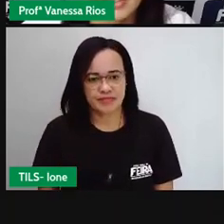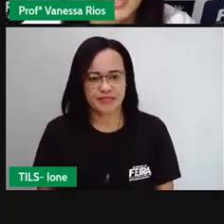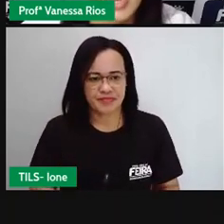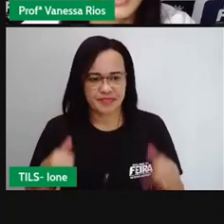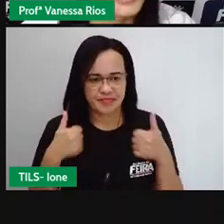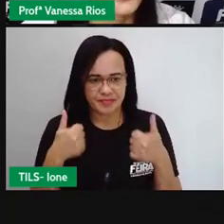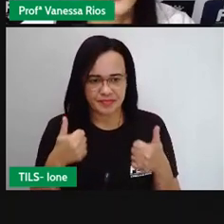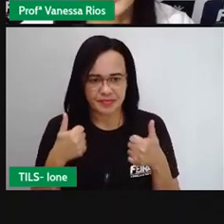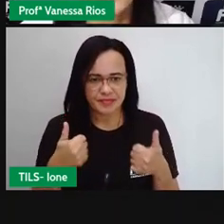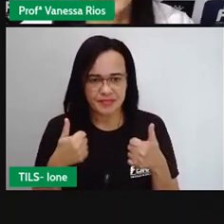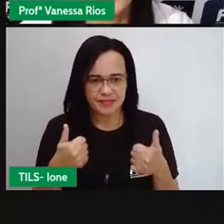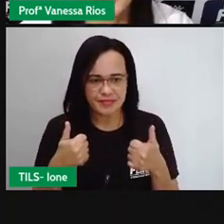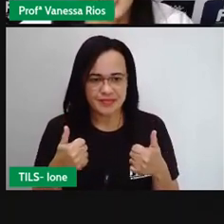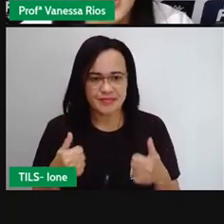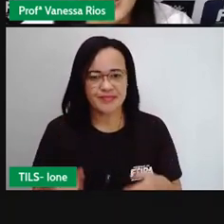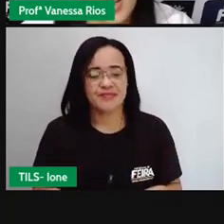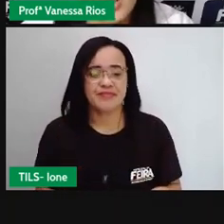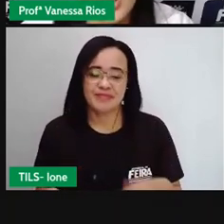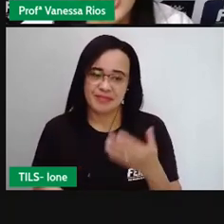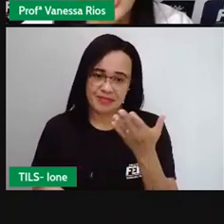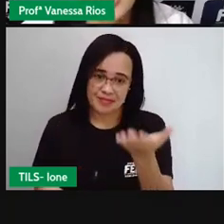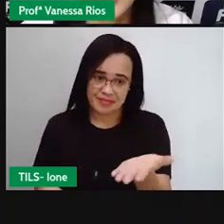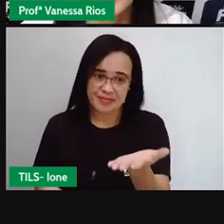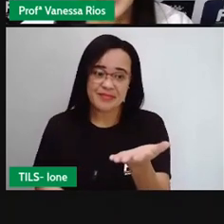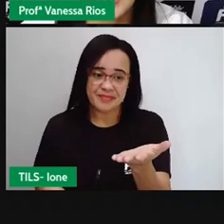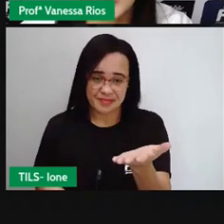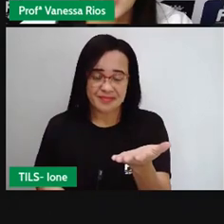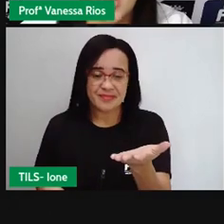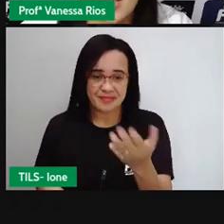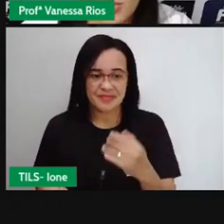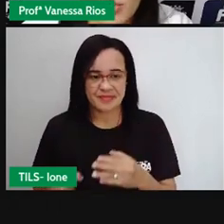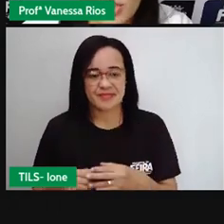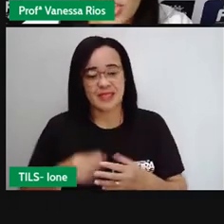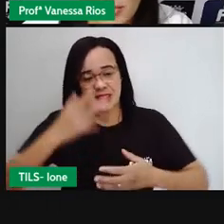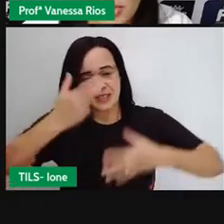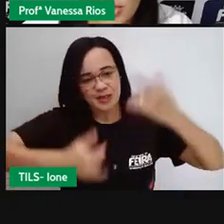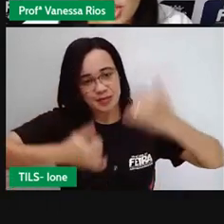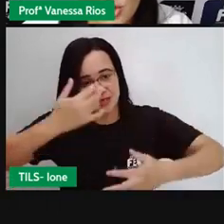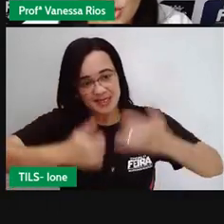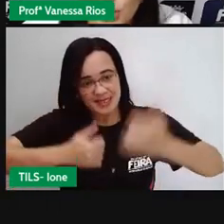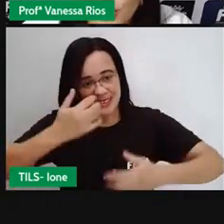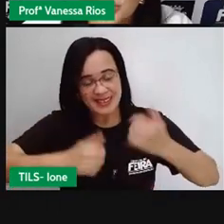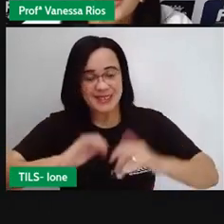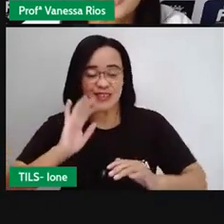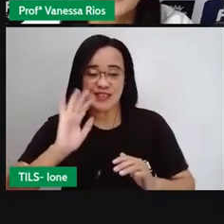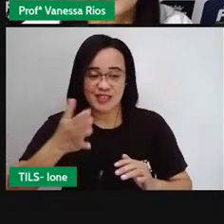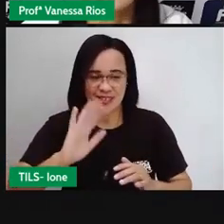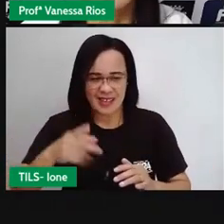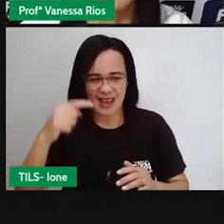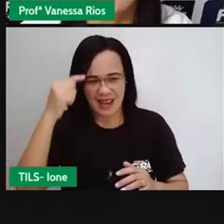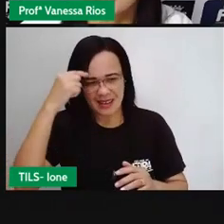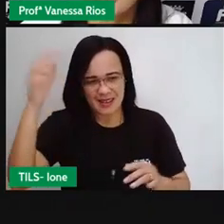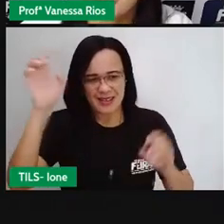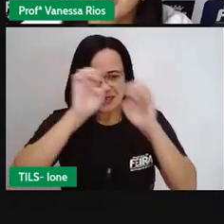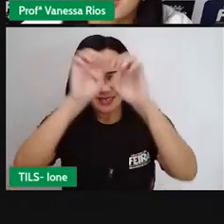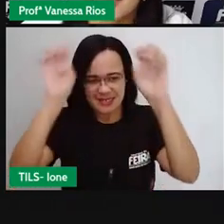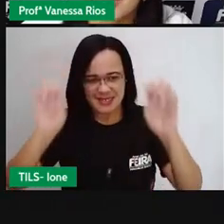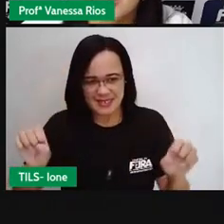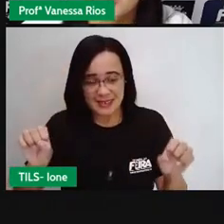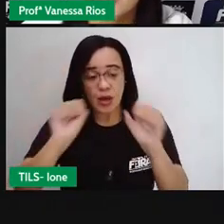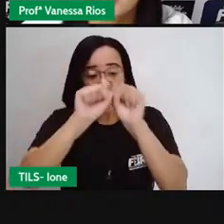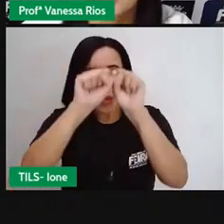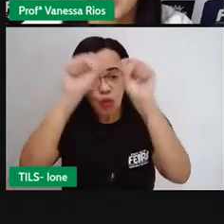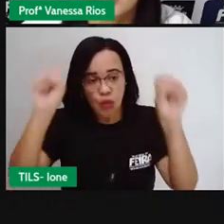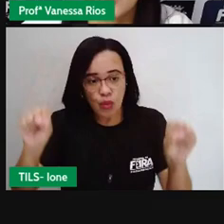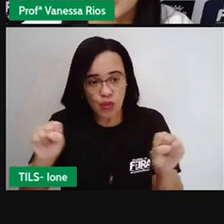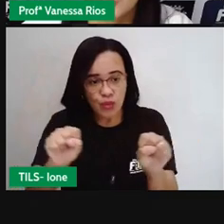e aí agora é com você né diante das explicações aí sobre o sistema digestório também sobre as dicas aí para